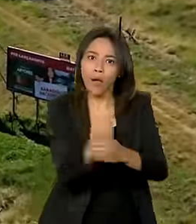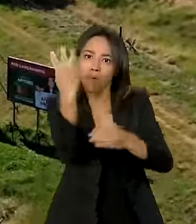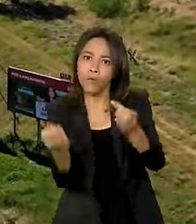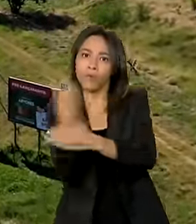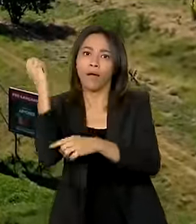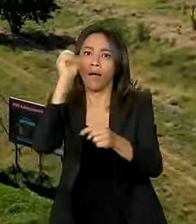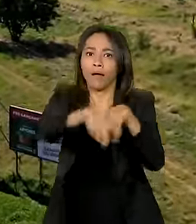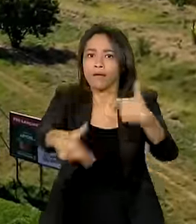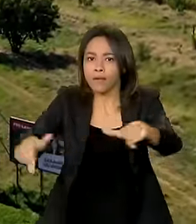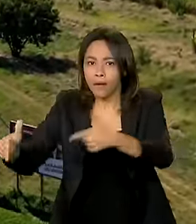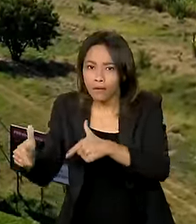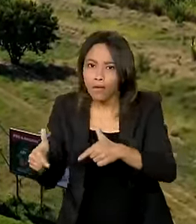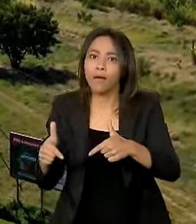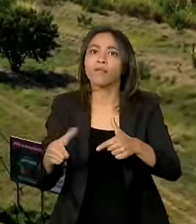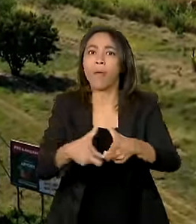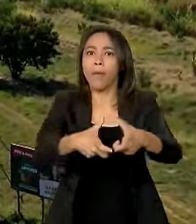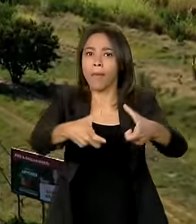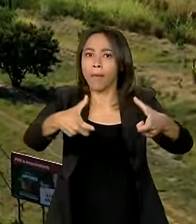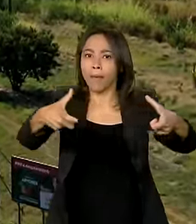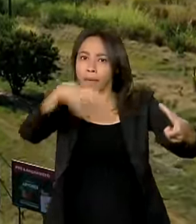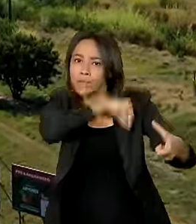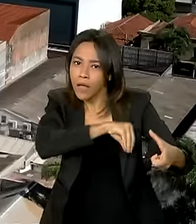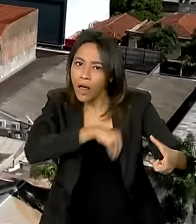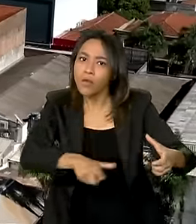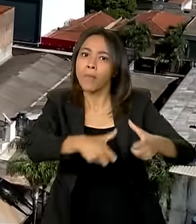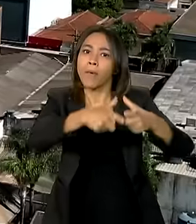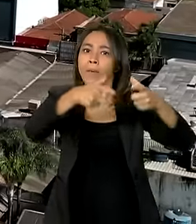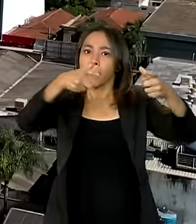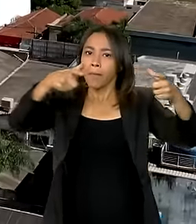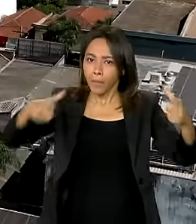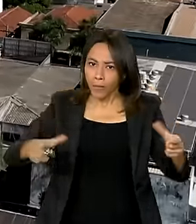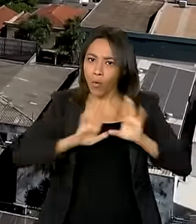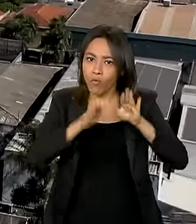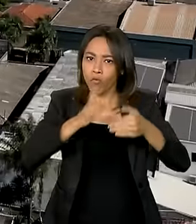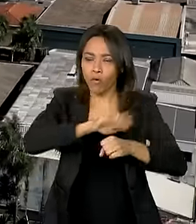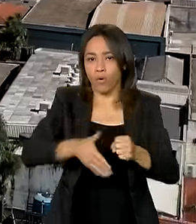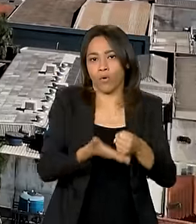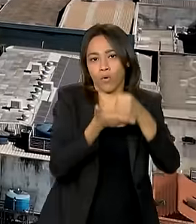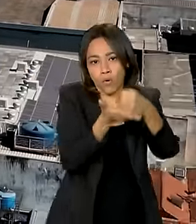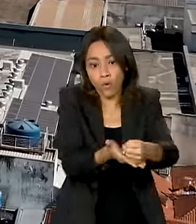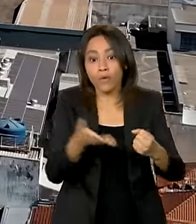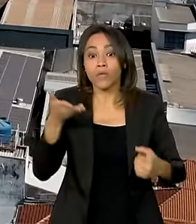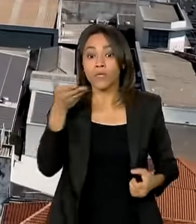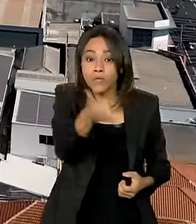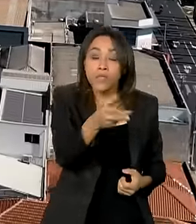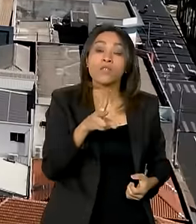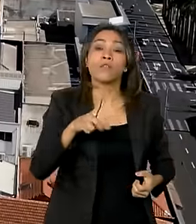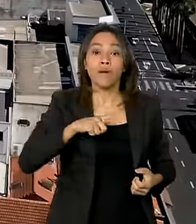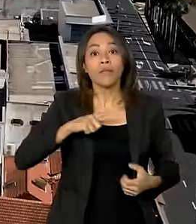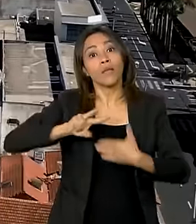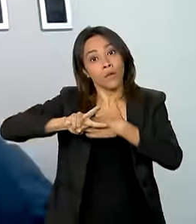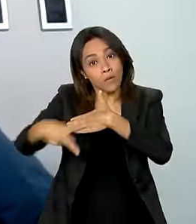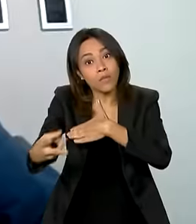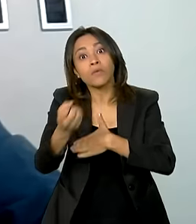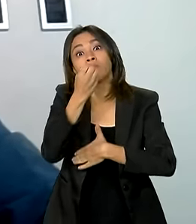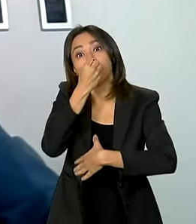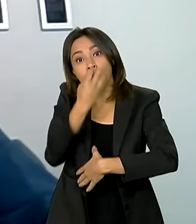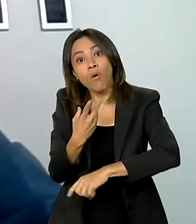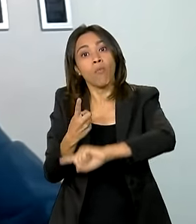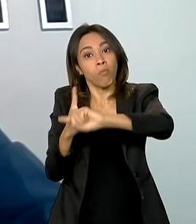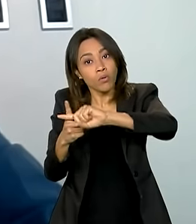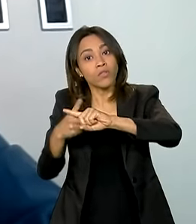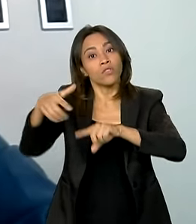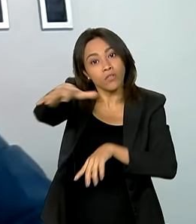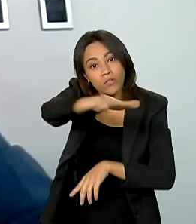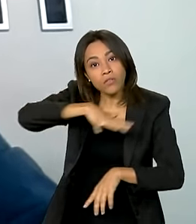renda e crescimento econômico de forma sustentável. Benefícios que também vão chegar para a população de Araraquara. A gente tem